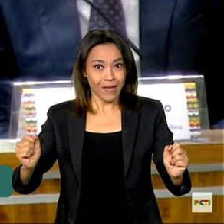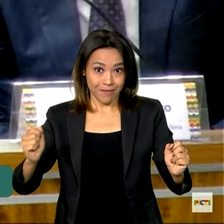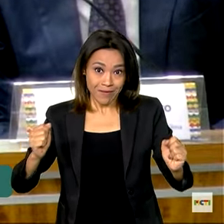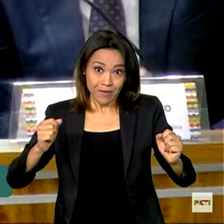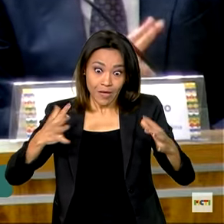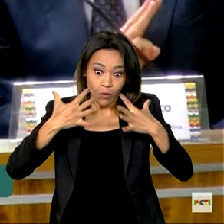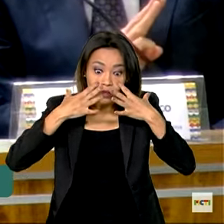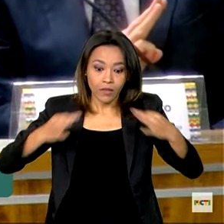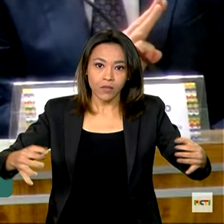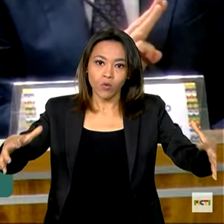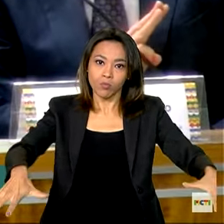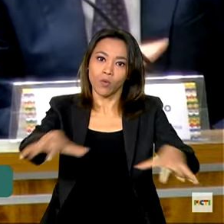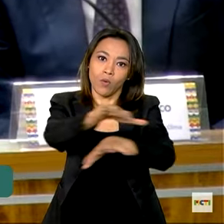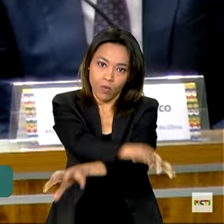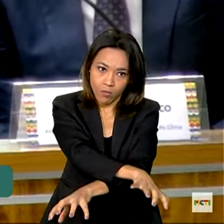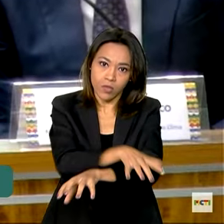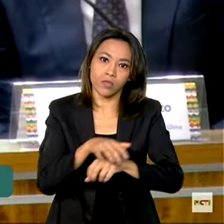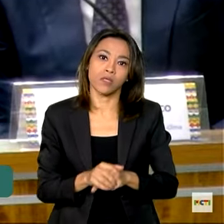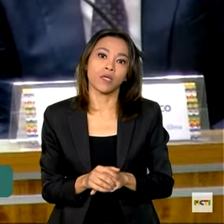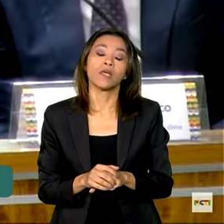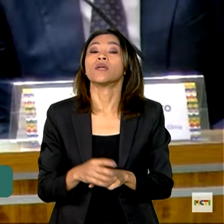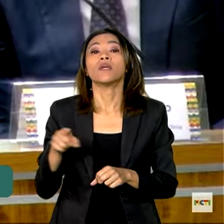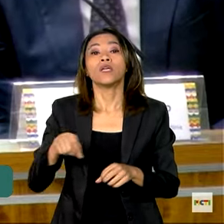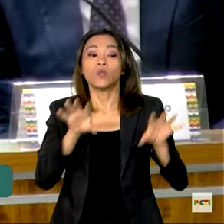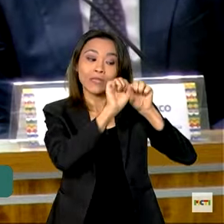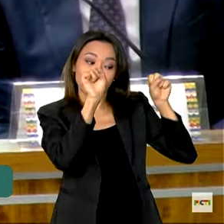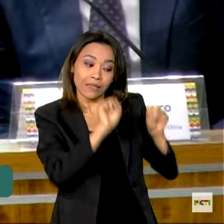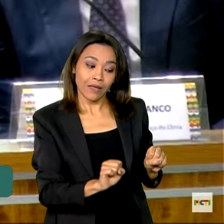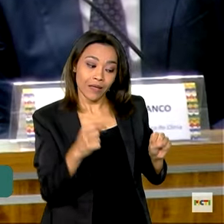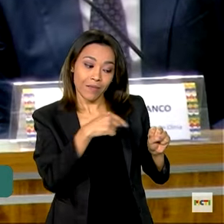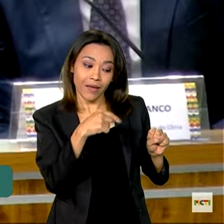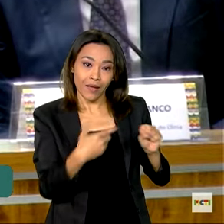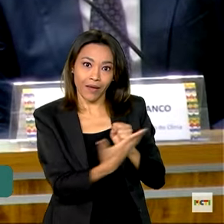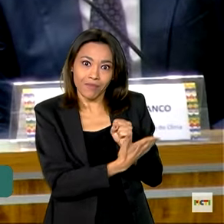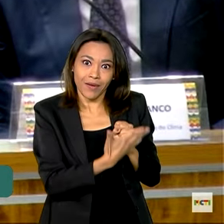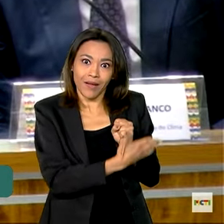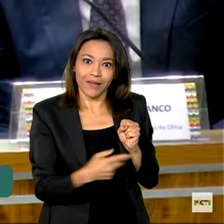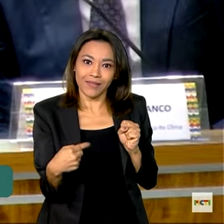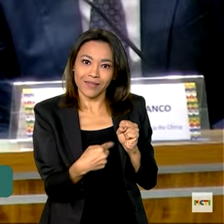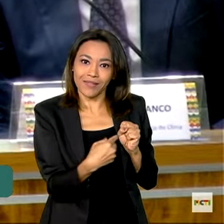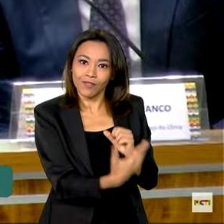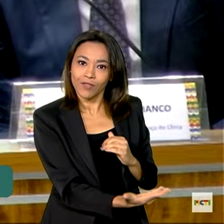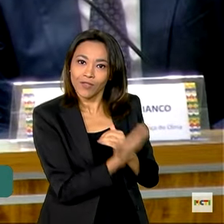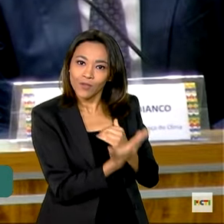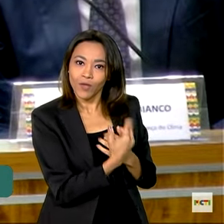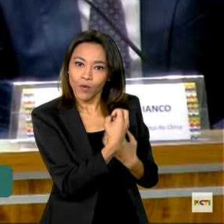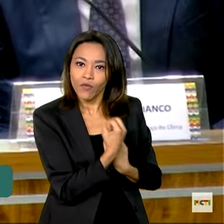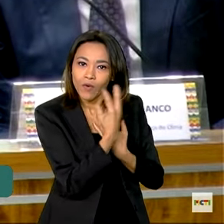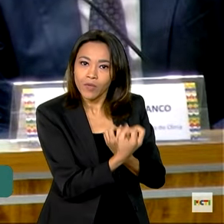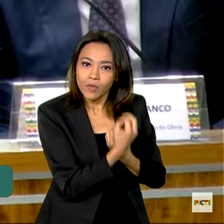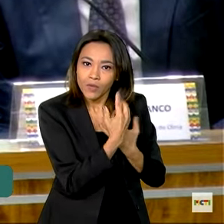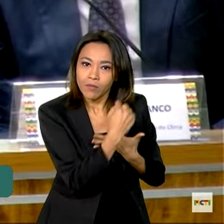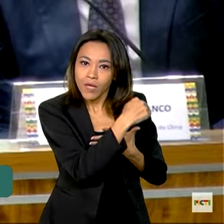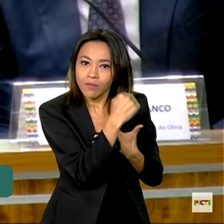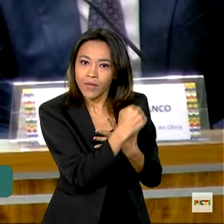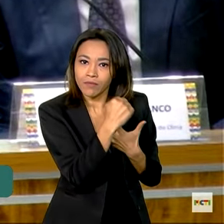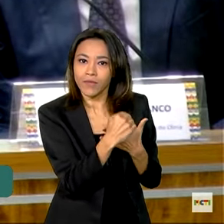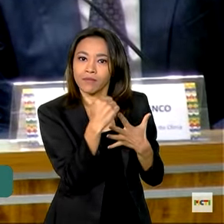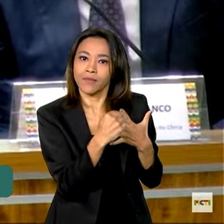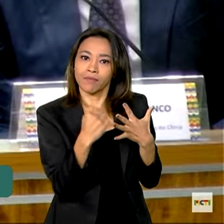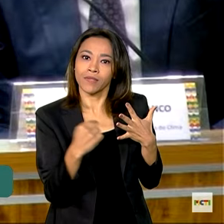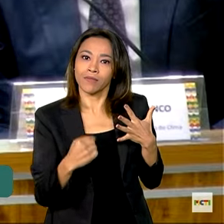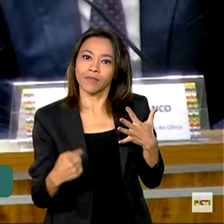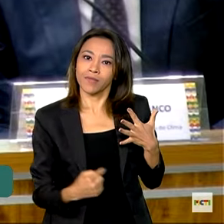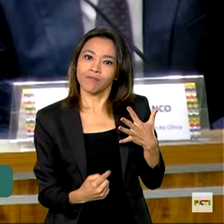isso? E o sistema DT, que é a base para que a gente possa ter cada vez mais